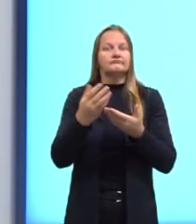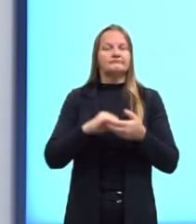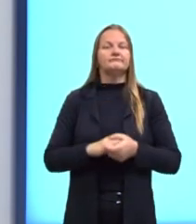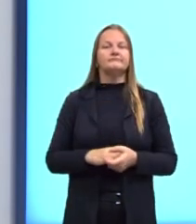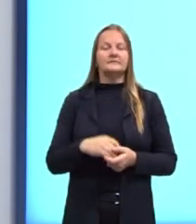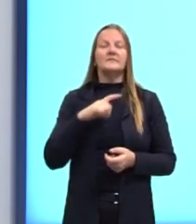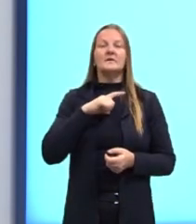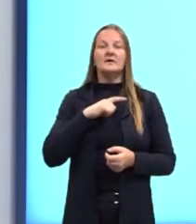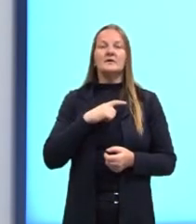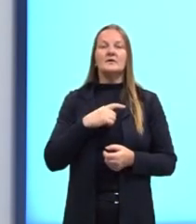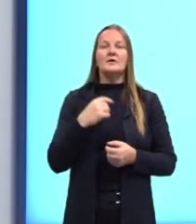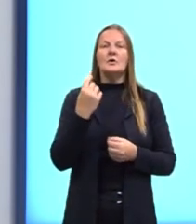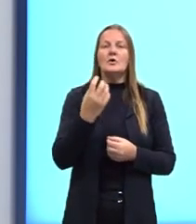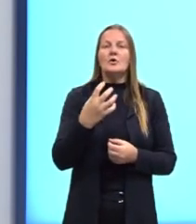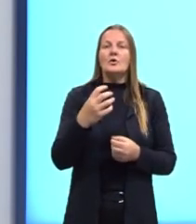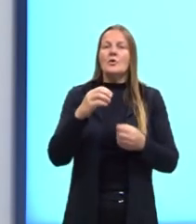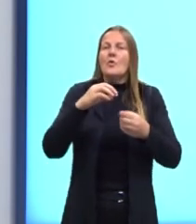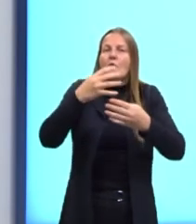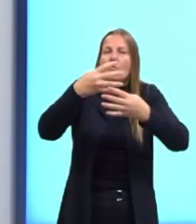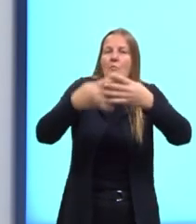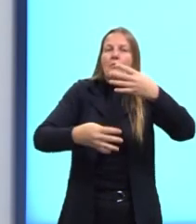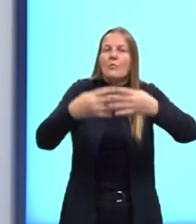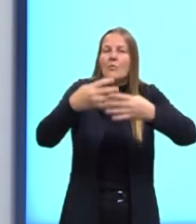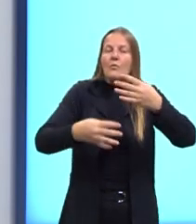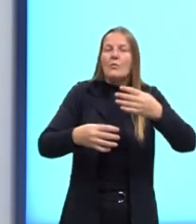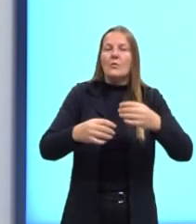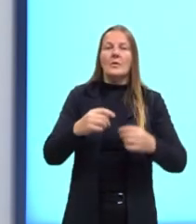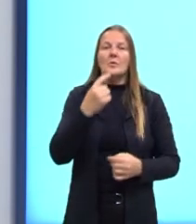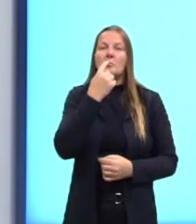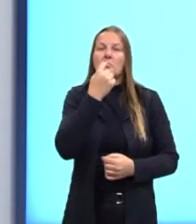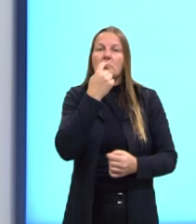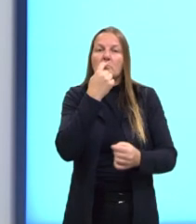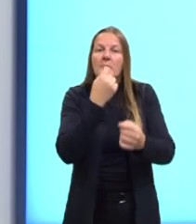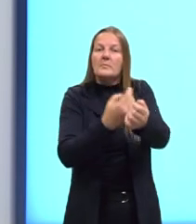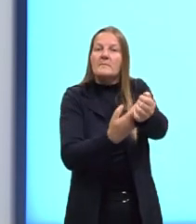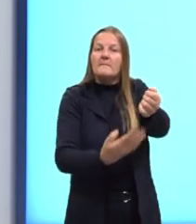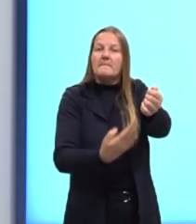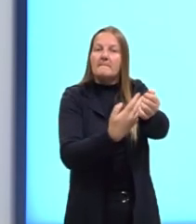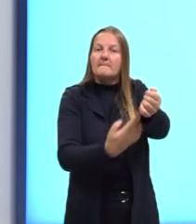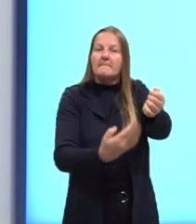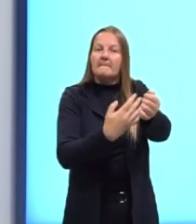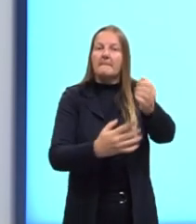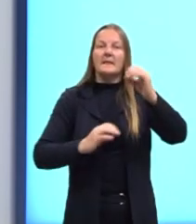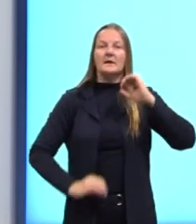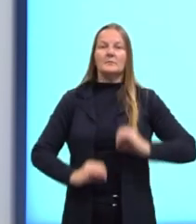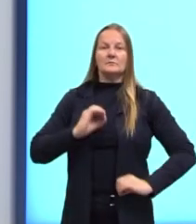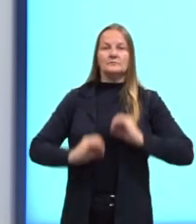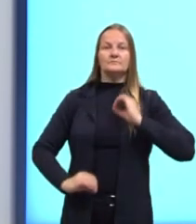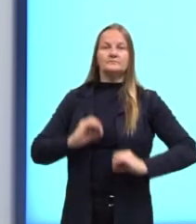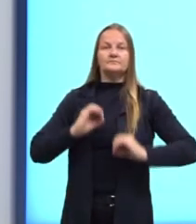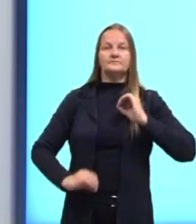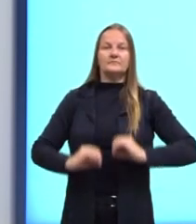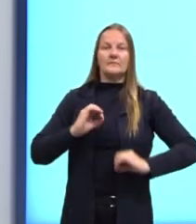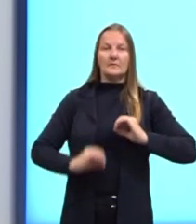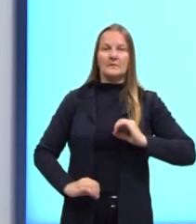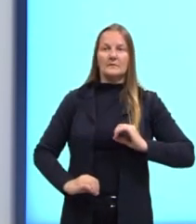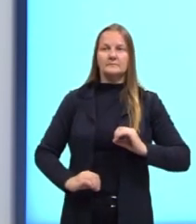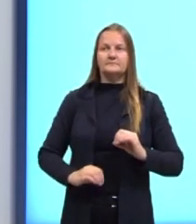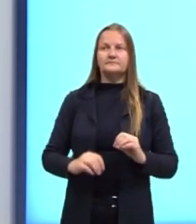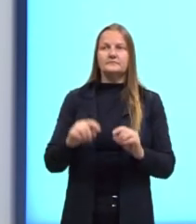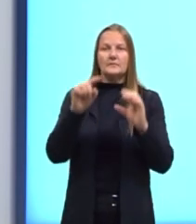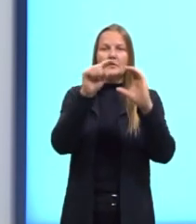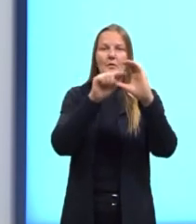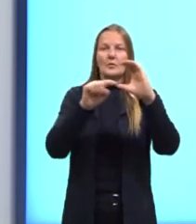Altera a forma da hemácia. Ao invés de ser em forma de círculo, em